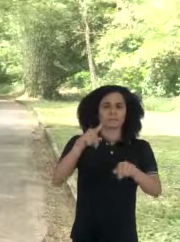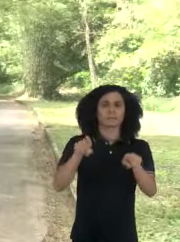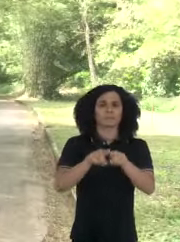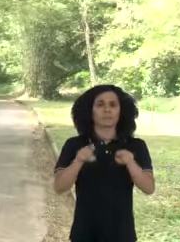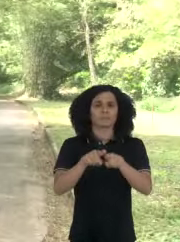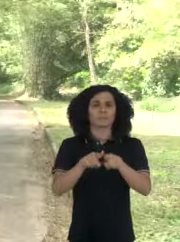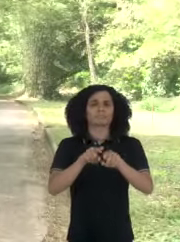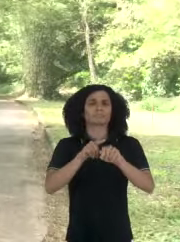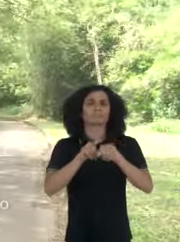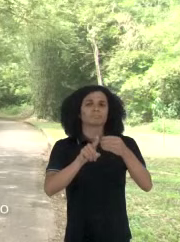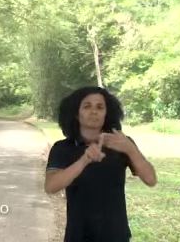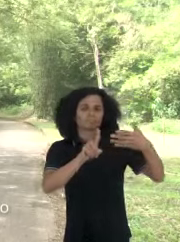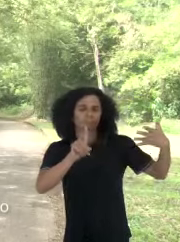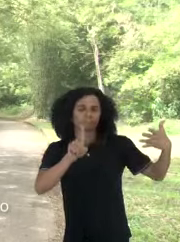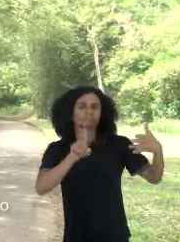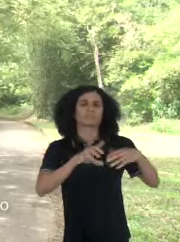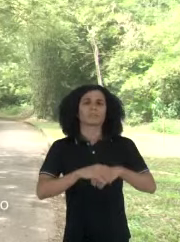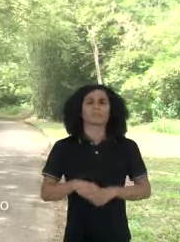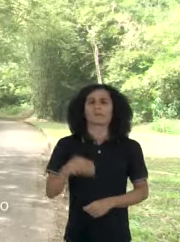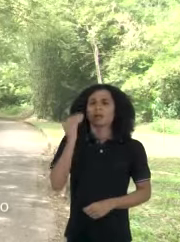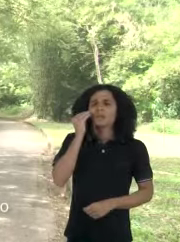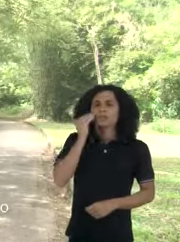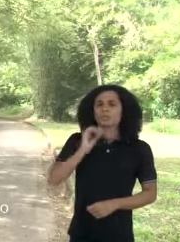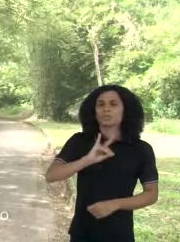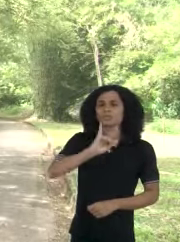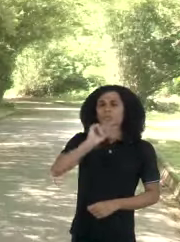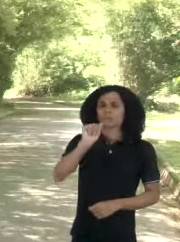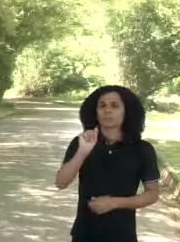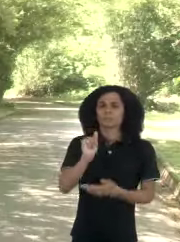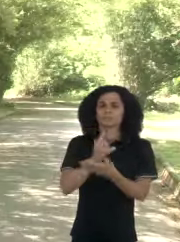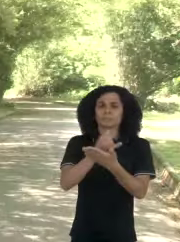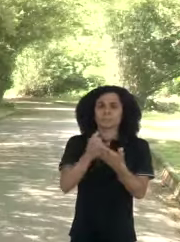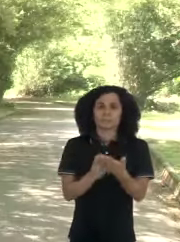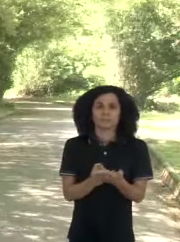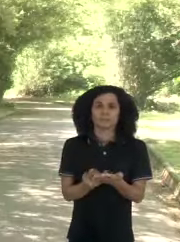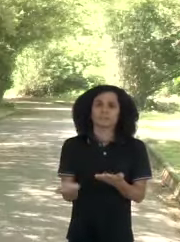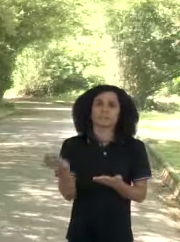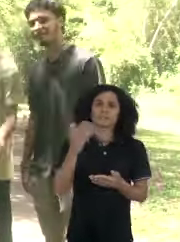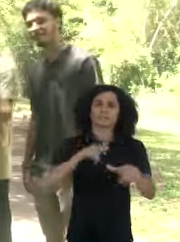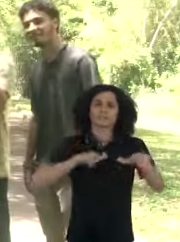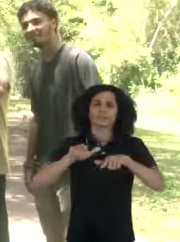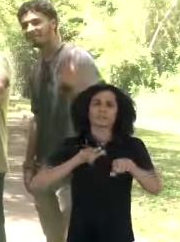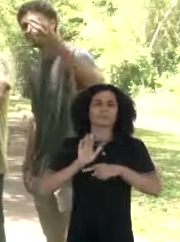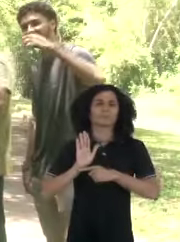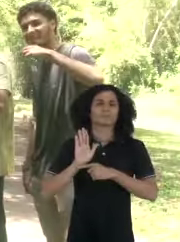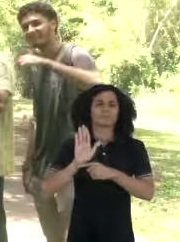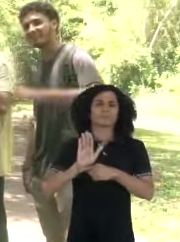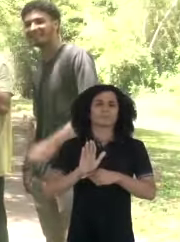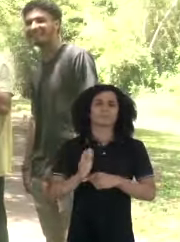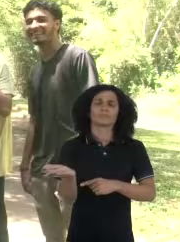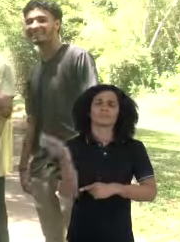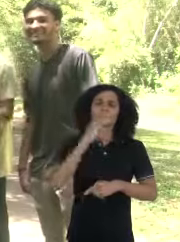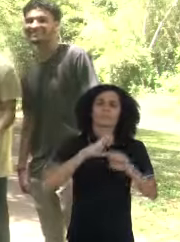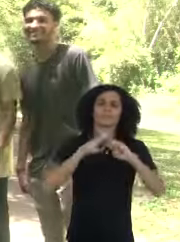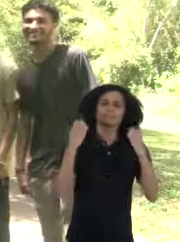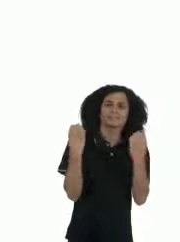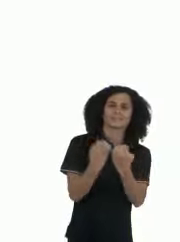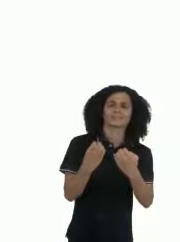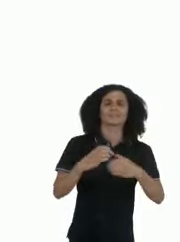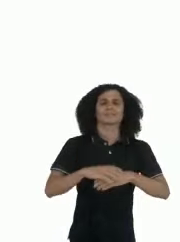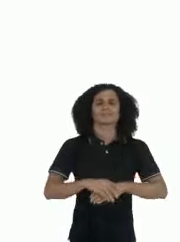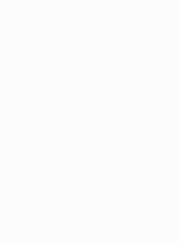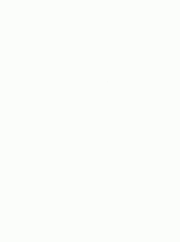Pós-Graduação e de Extensão, você fica atento às datas de inscrição. Vem lhe apresentar seus trabalhos no evento. Vem para o segundo Conecta!